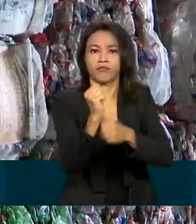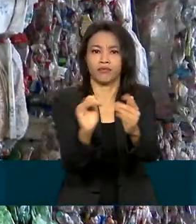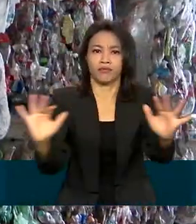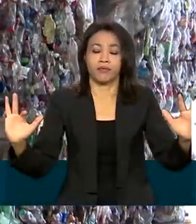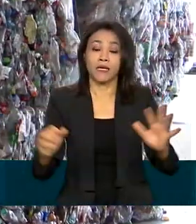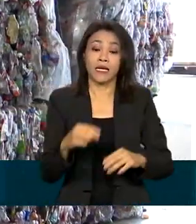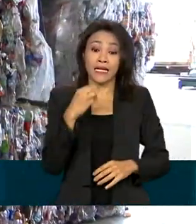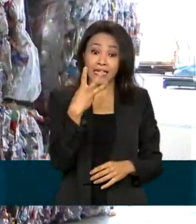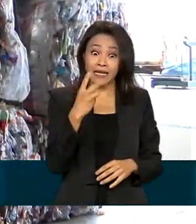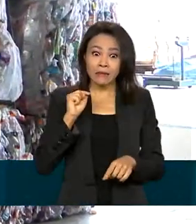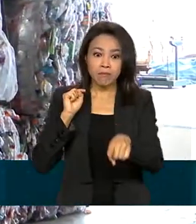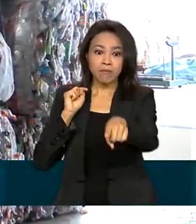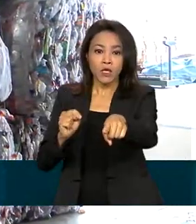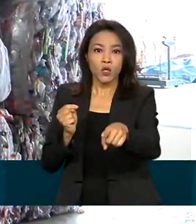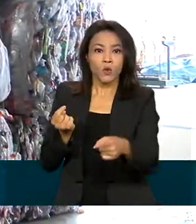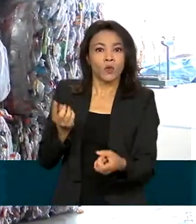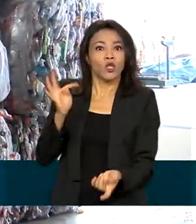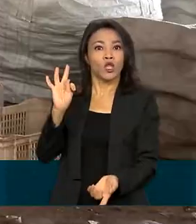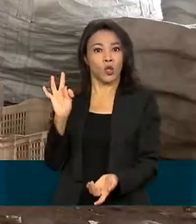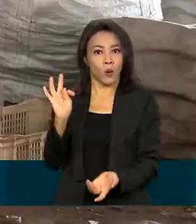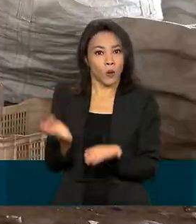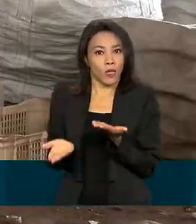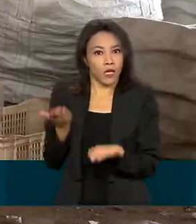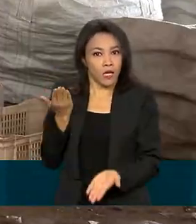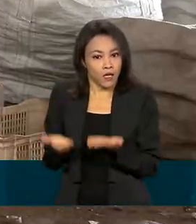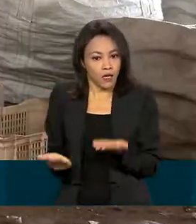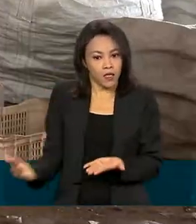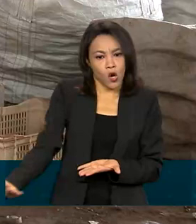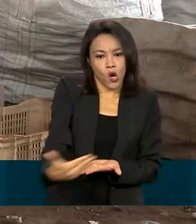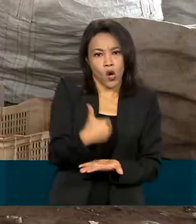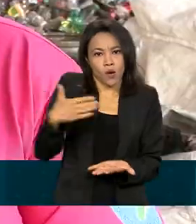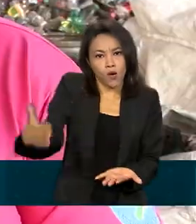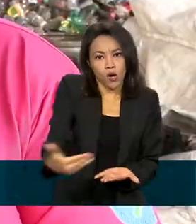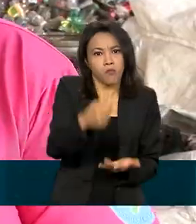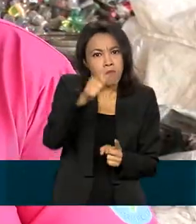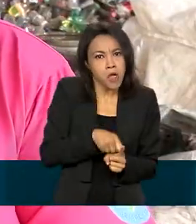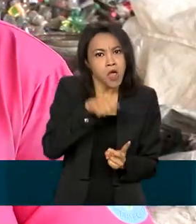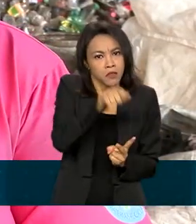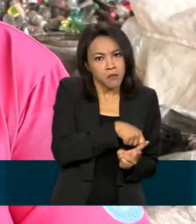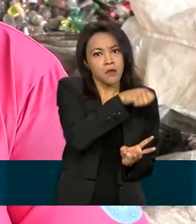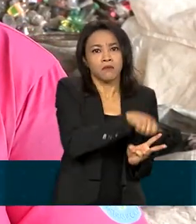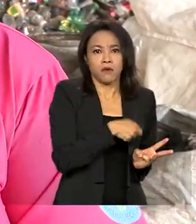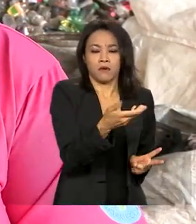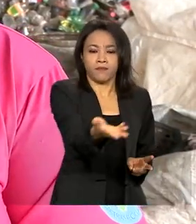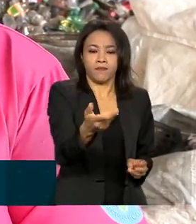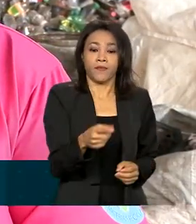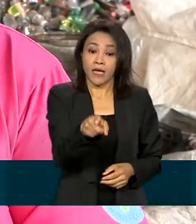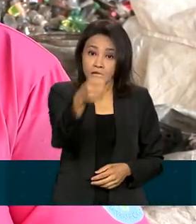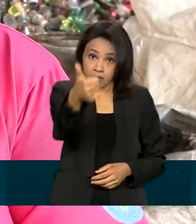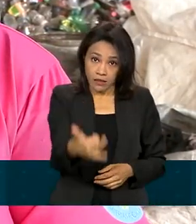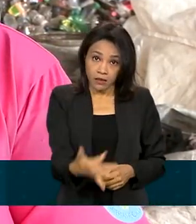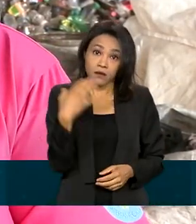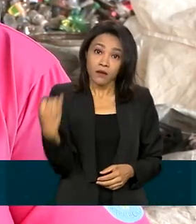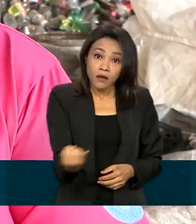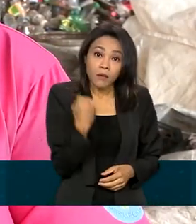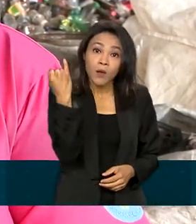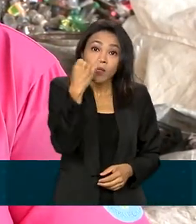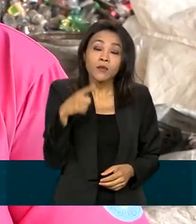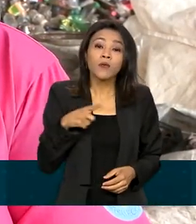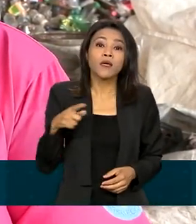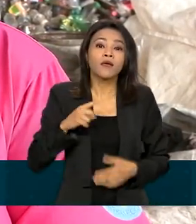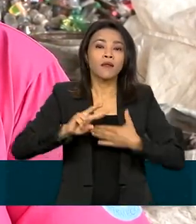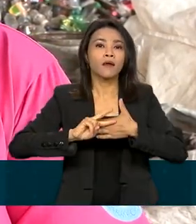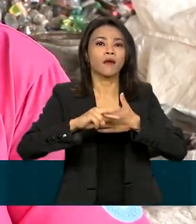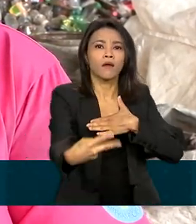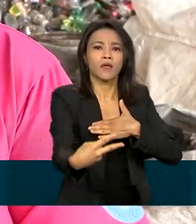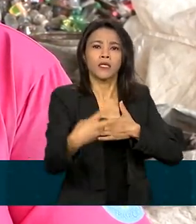3 mil toneladas de resíduos recolhidas por mês. A reciclagem é importante porque ela tem impacto positivo nos